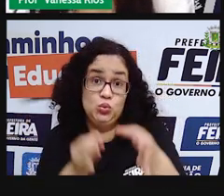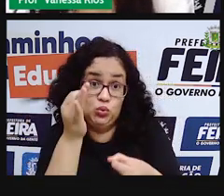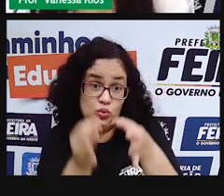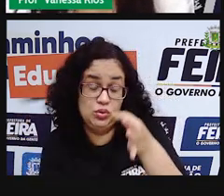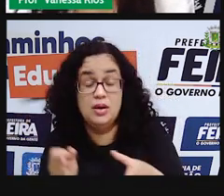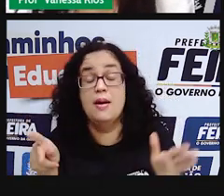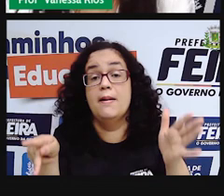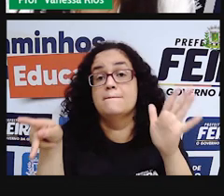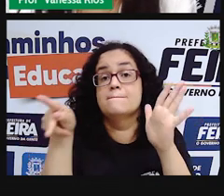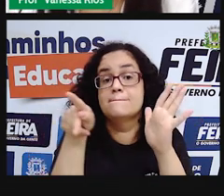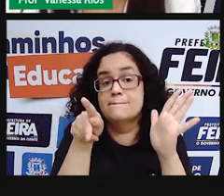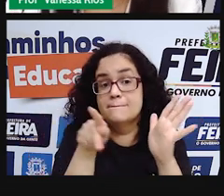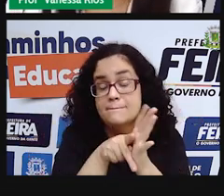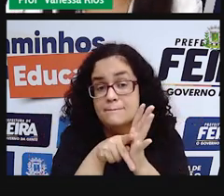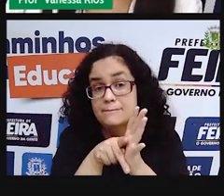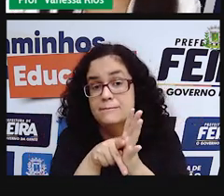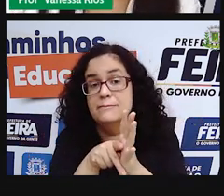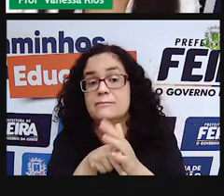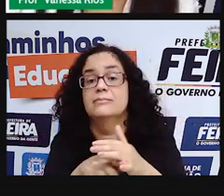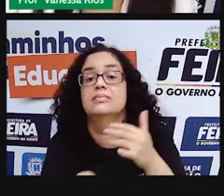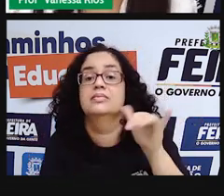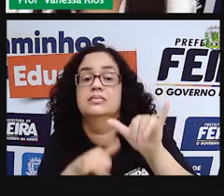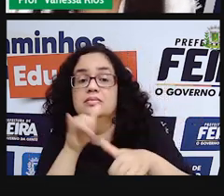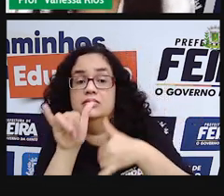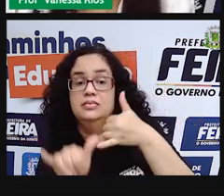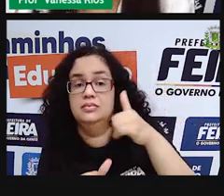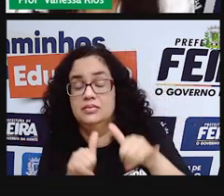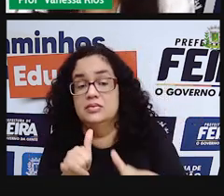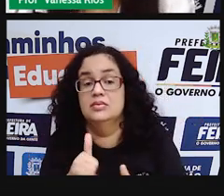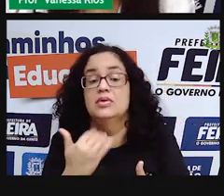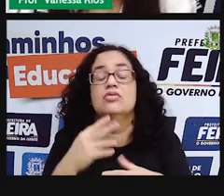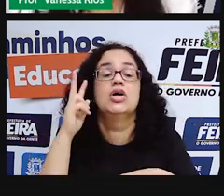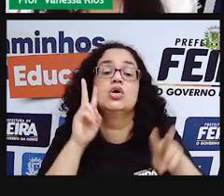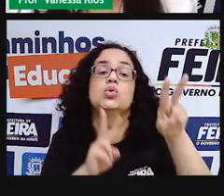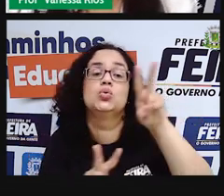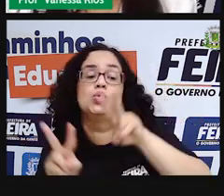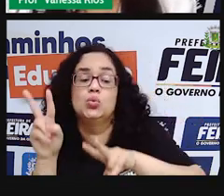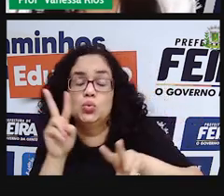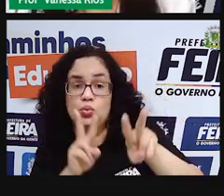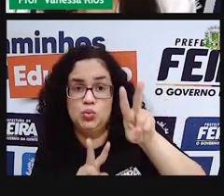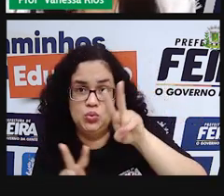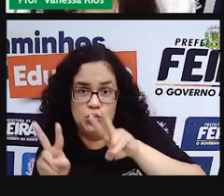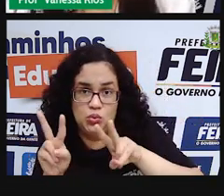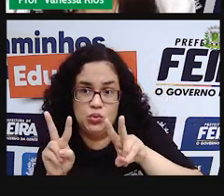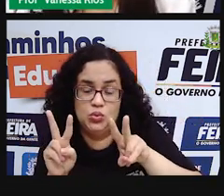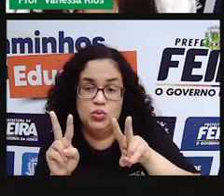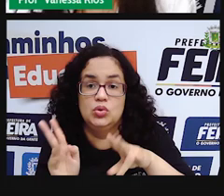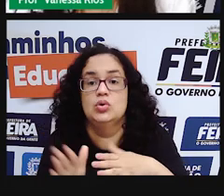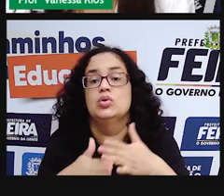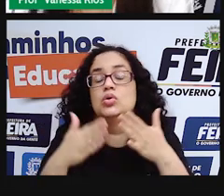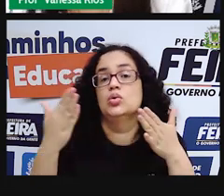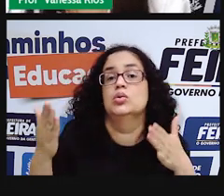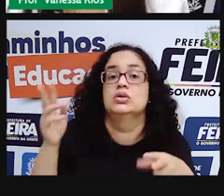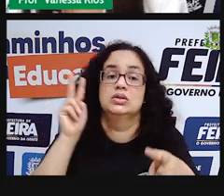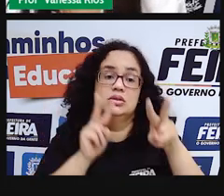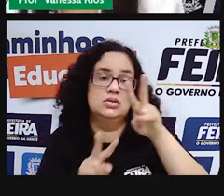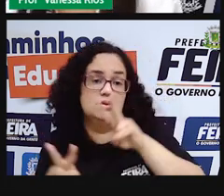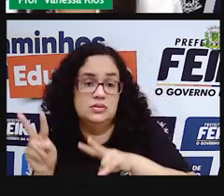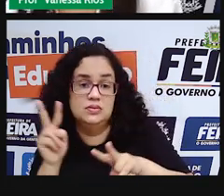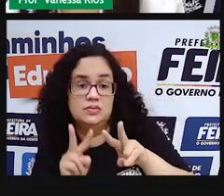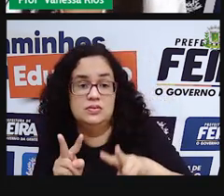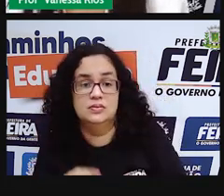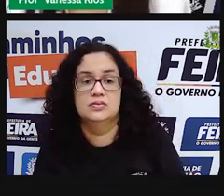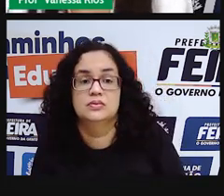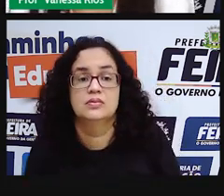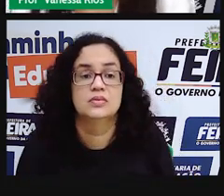propriedade da permeabilidade que a gente está observando quando a gente analisa e quando a gente diz,